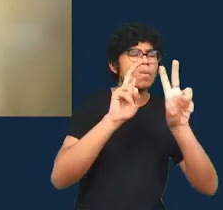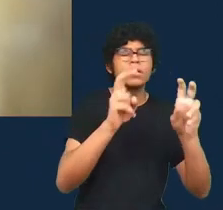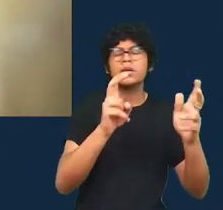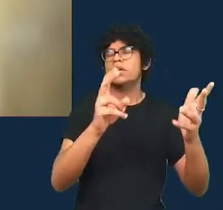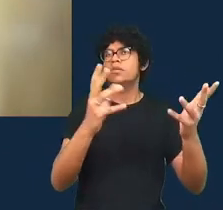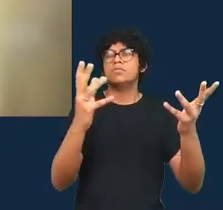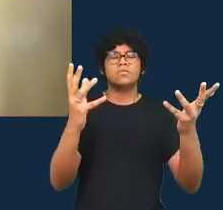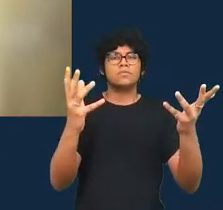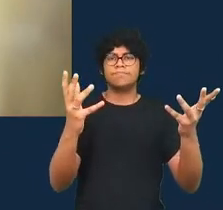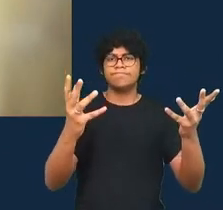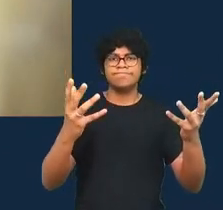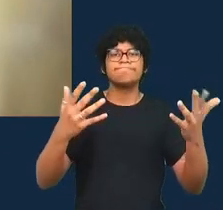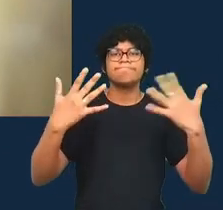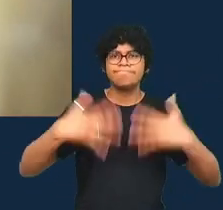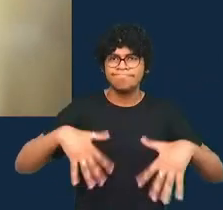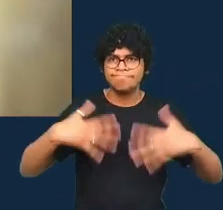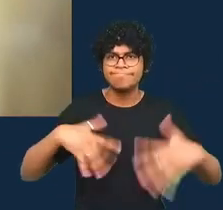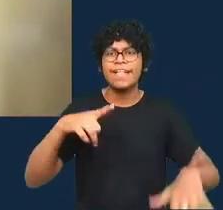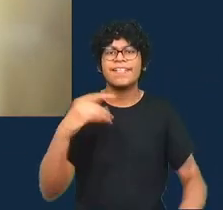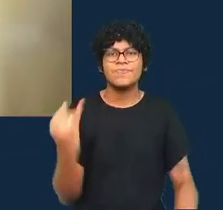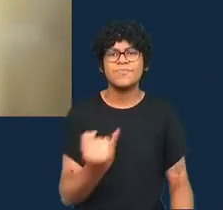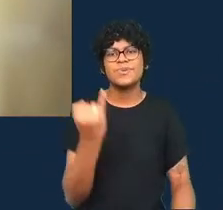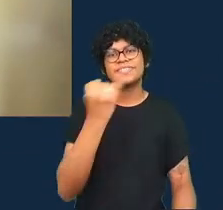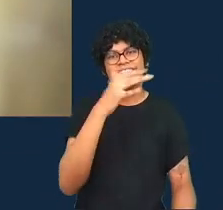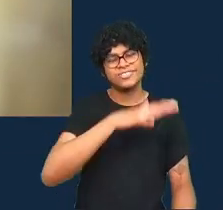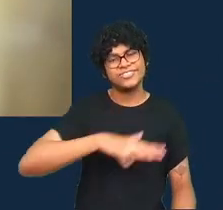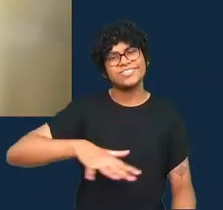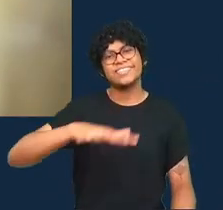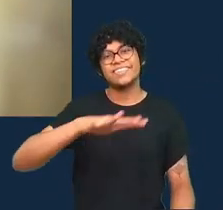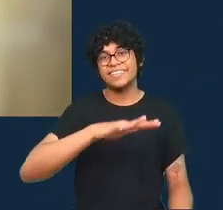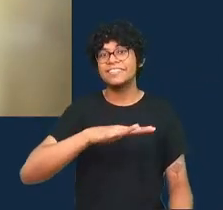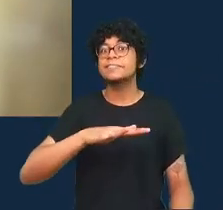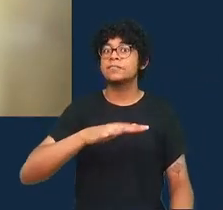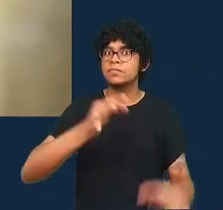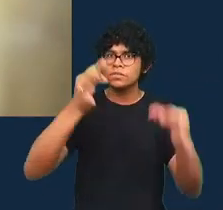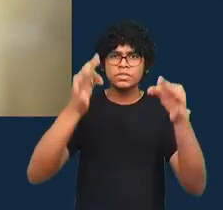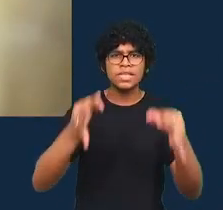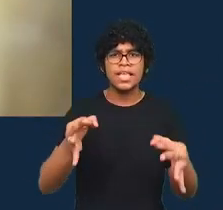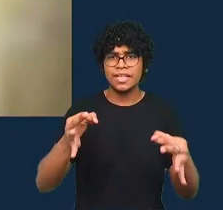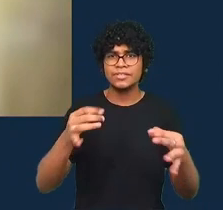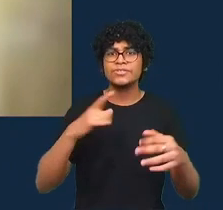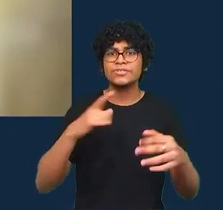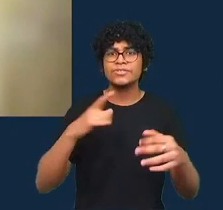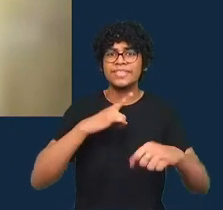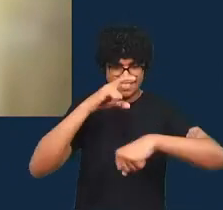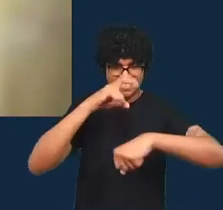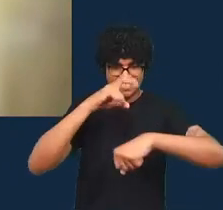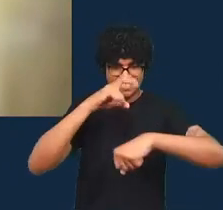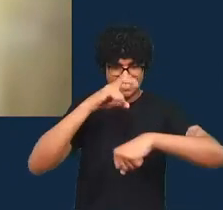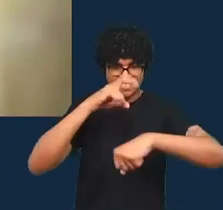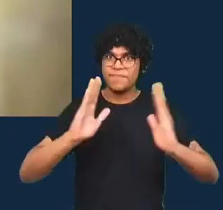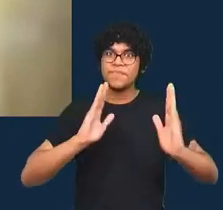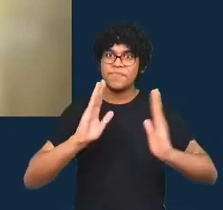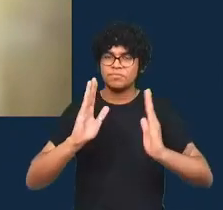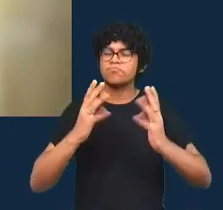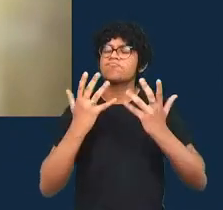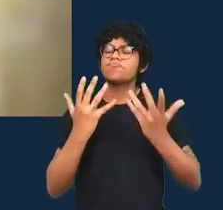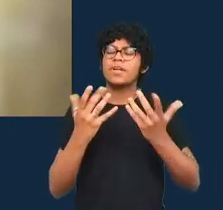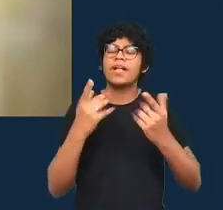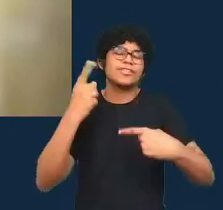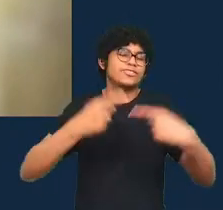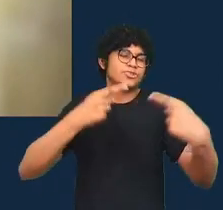super importantes para a área com certeza vou usar o tempo que temos aqui para discutir alguns de seus pontos principais